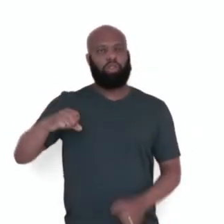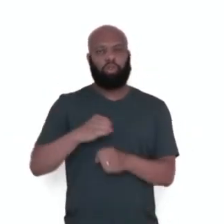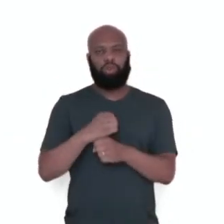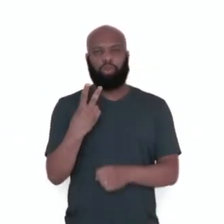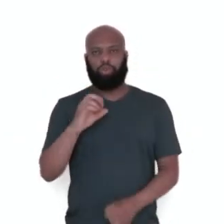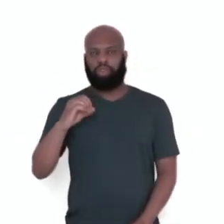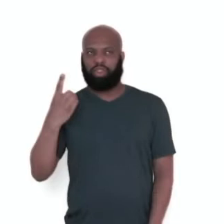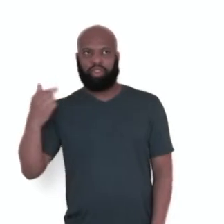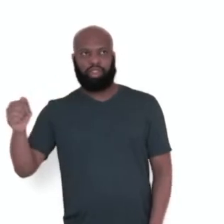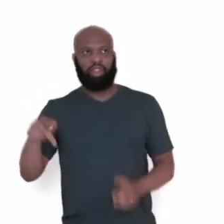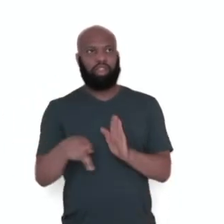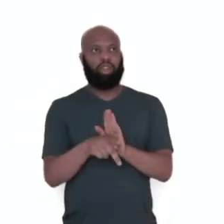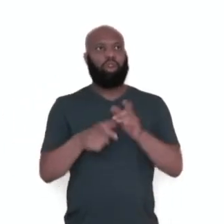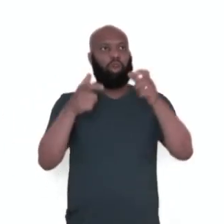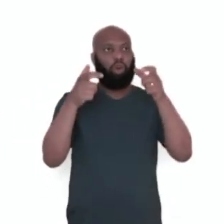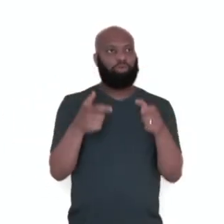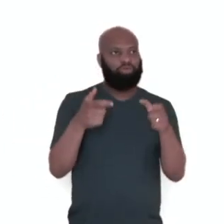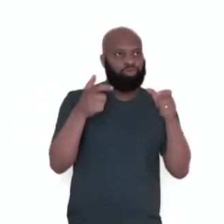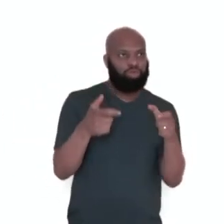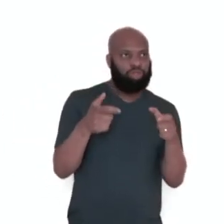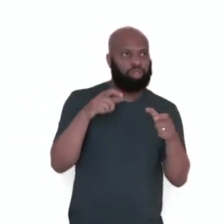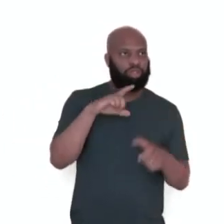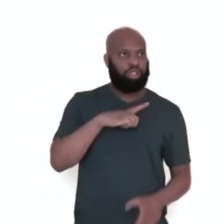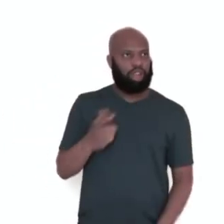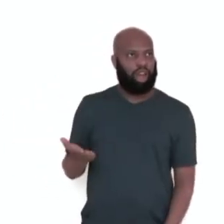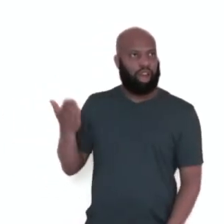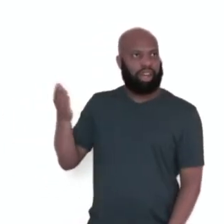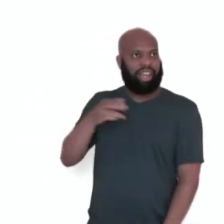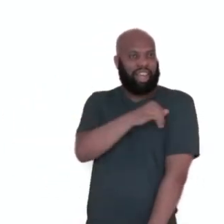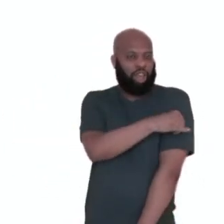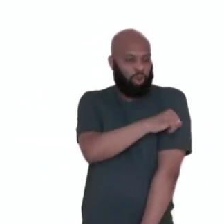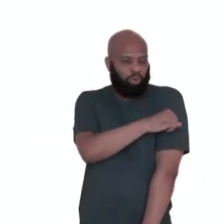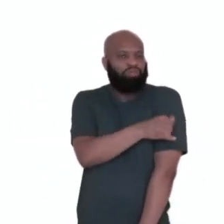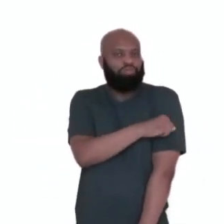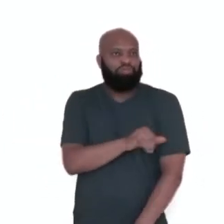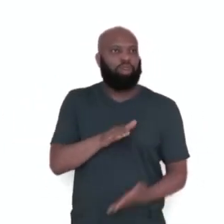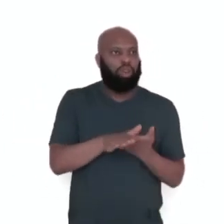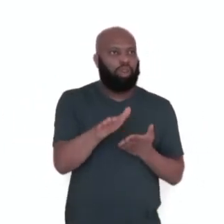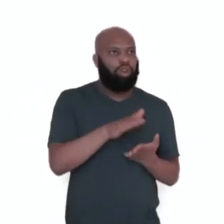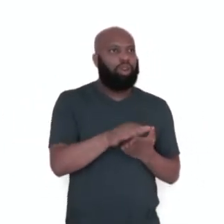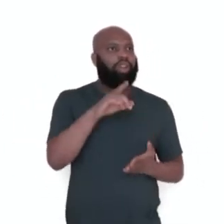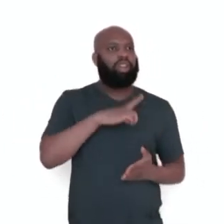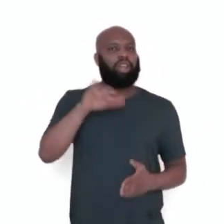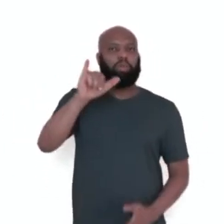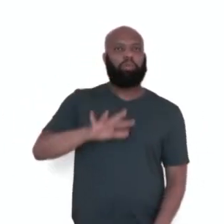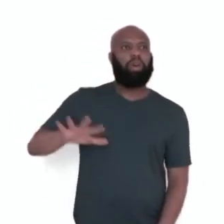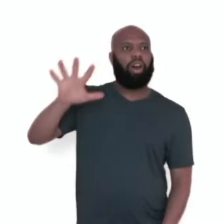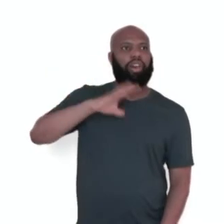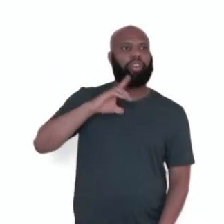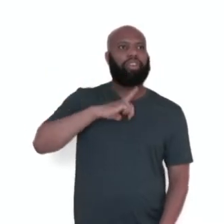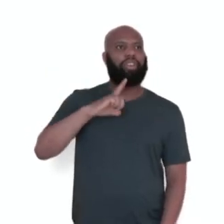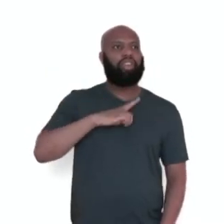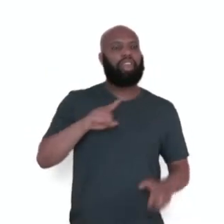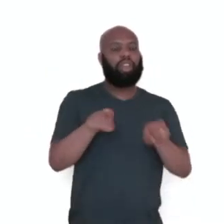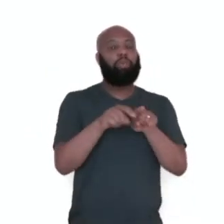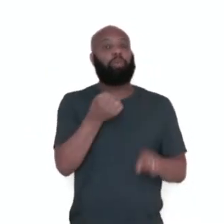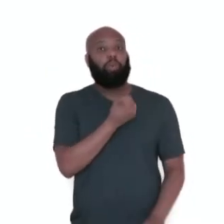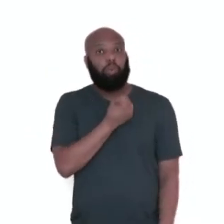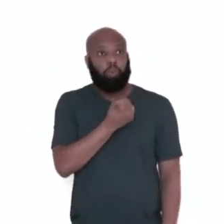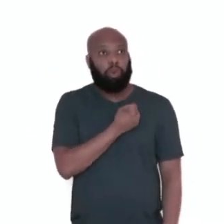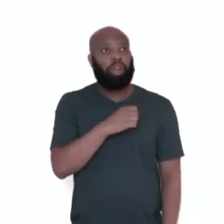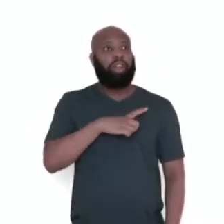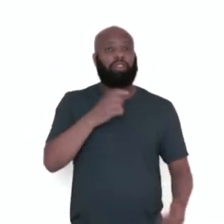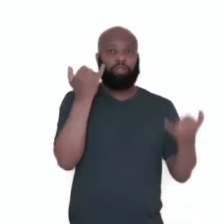Temos essas informações. E aqui nesse infográfico, observem que nós temos ilustrações, ícones, imagens, né? E